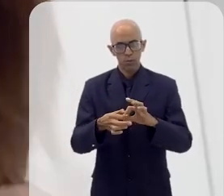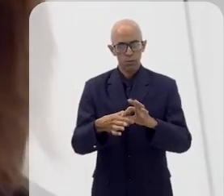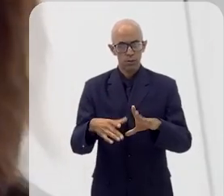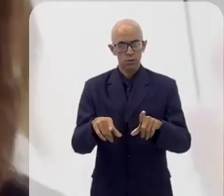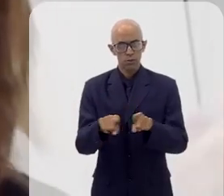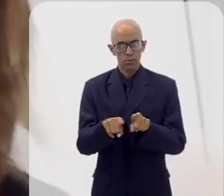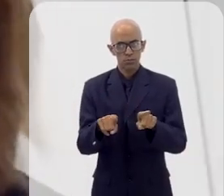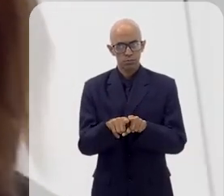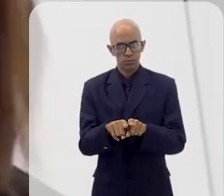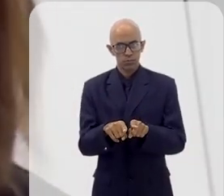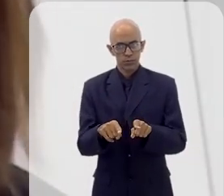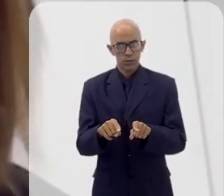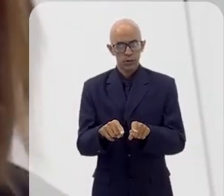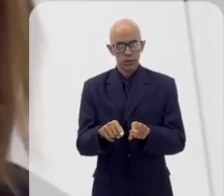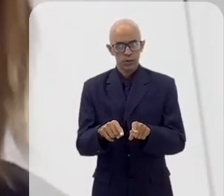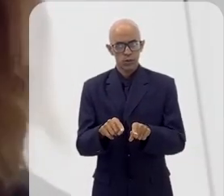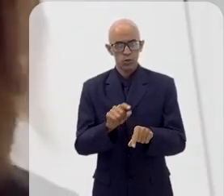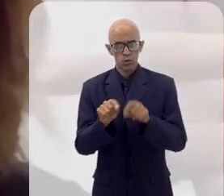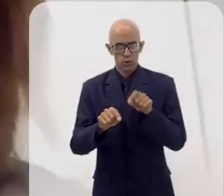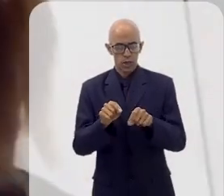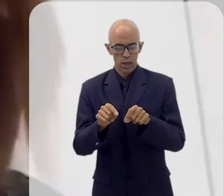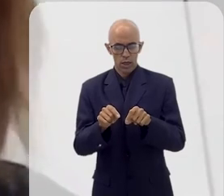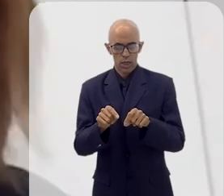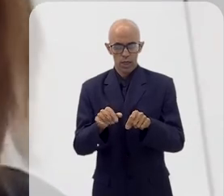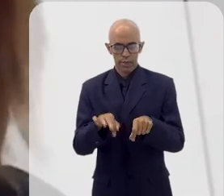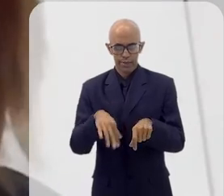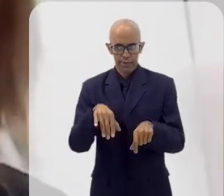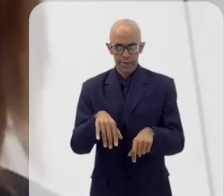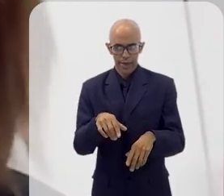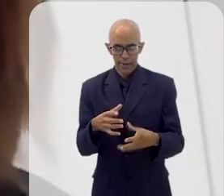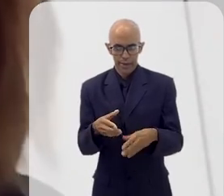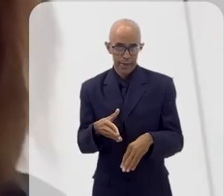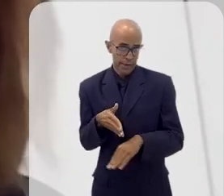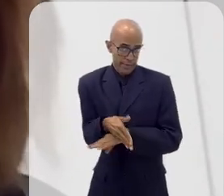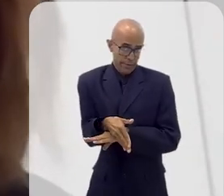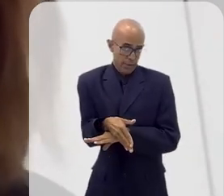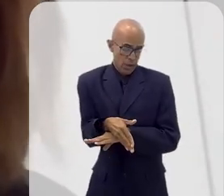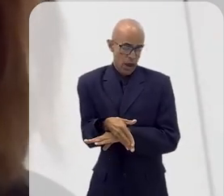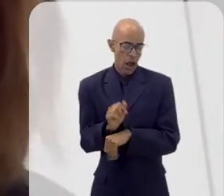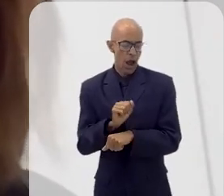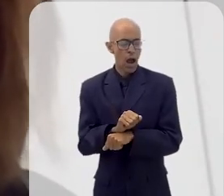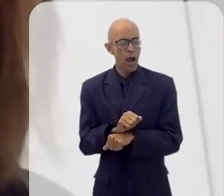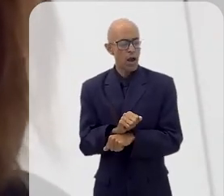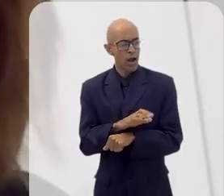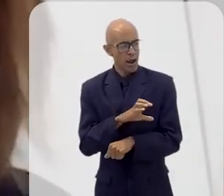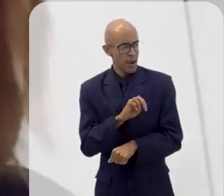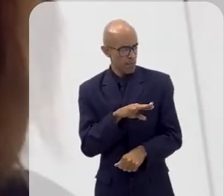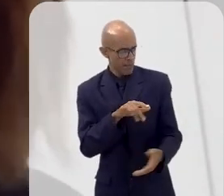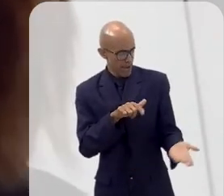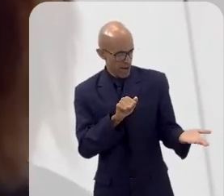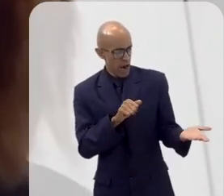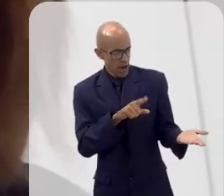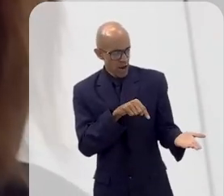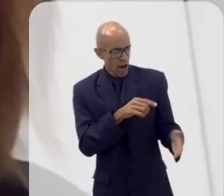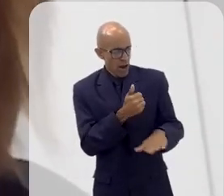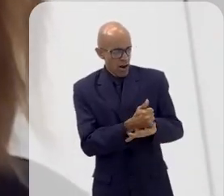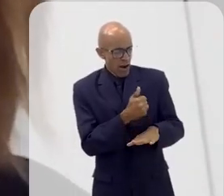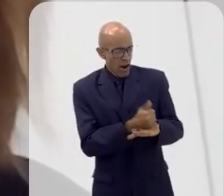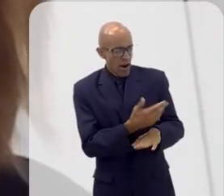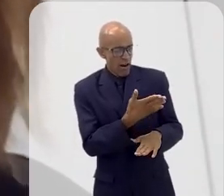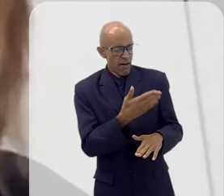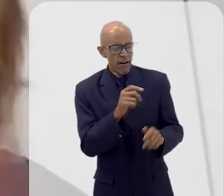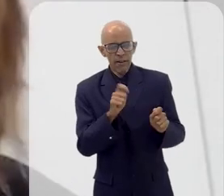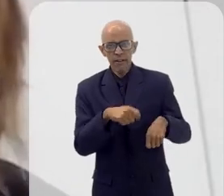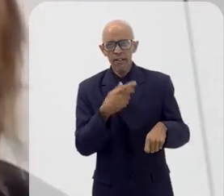permite que quem está com... Quem entrar... Camila pode até depois falar um pouco mais sobre isso também, especialista aí nessa